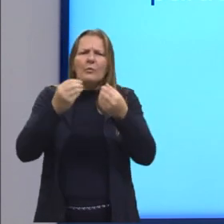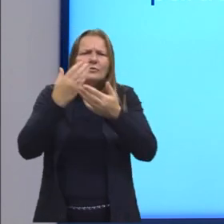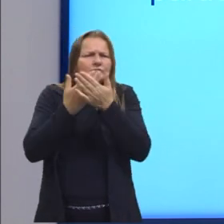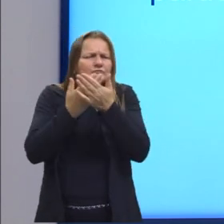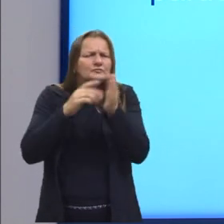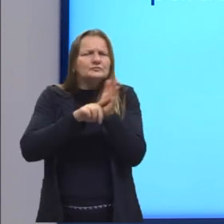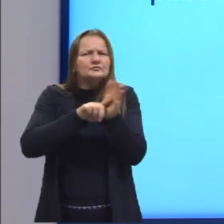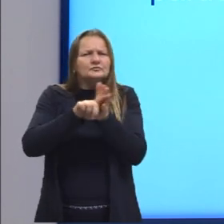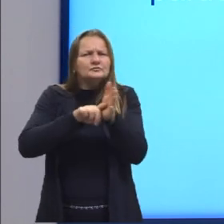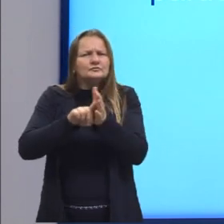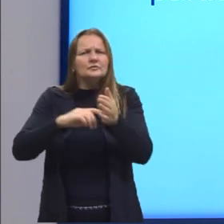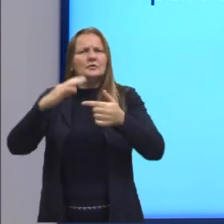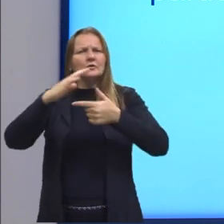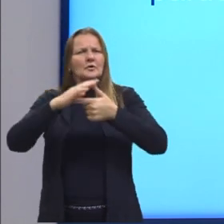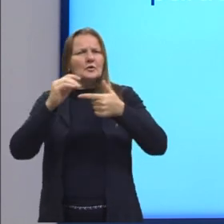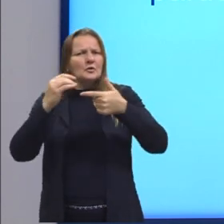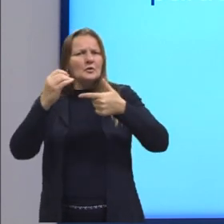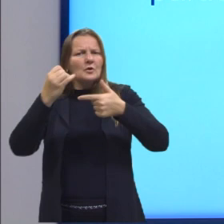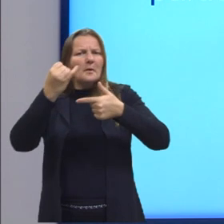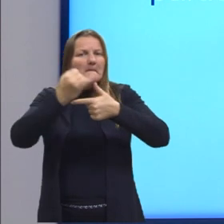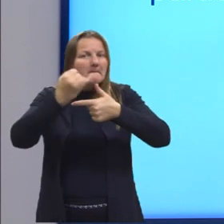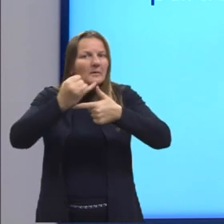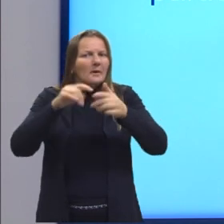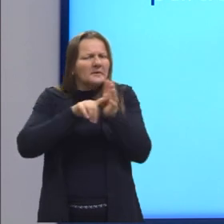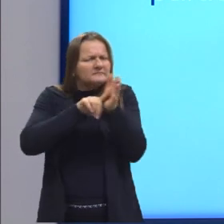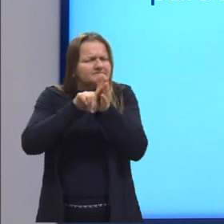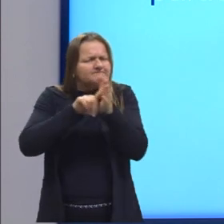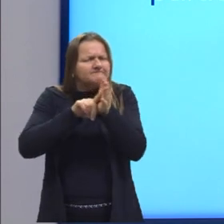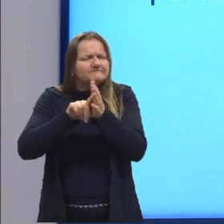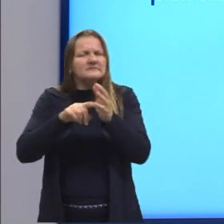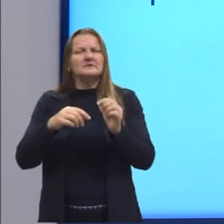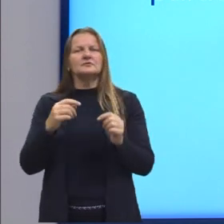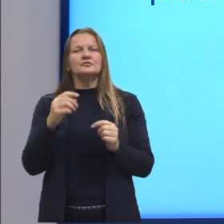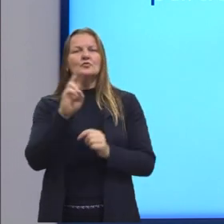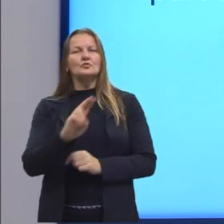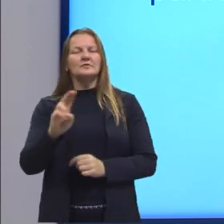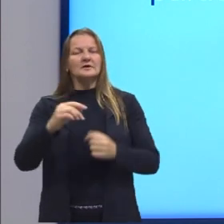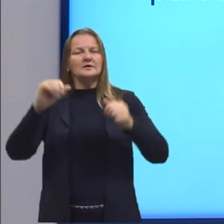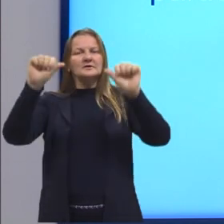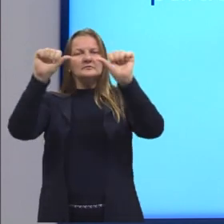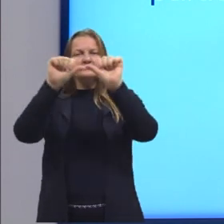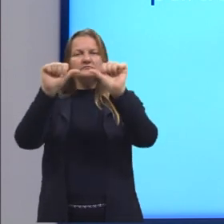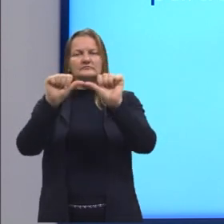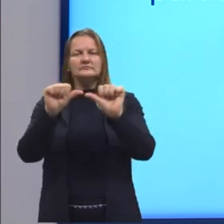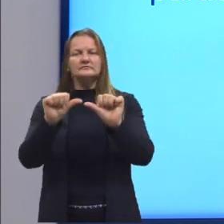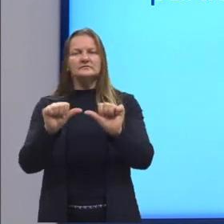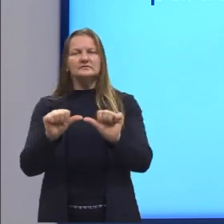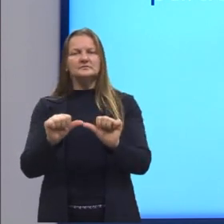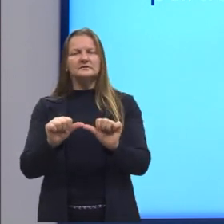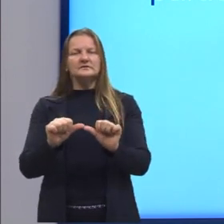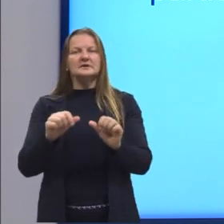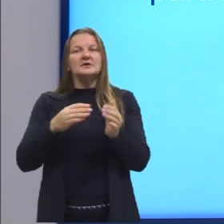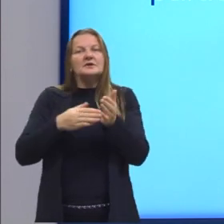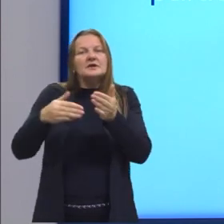da trigonometria. Com ele, é possível analisar as simetrias, entre outras particularidades